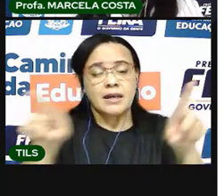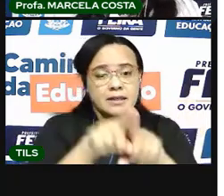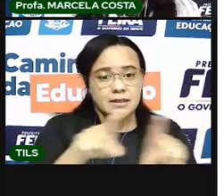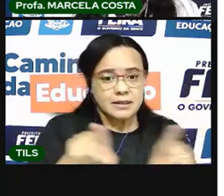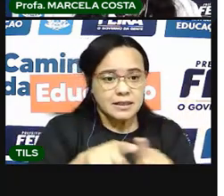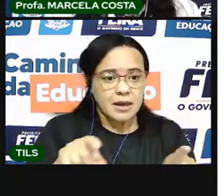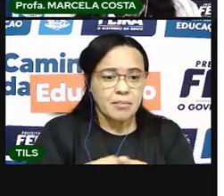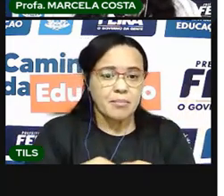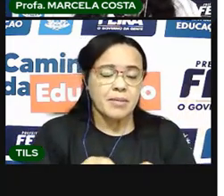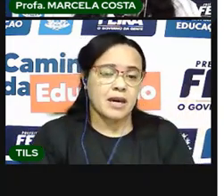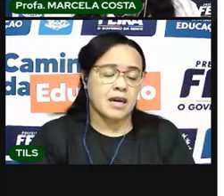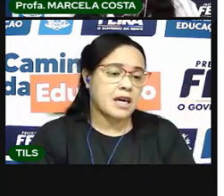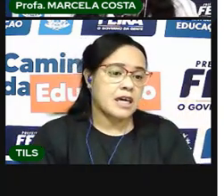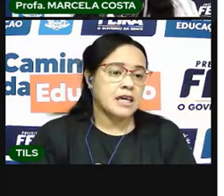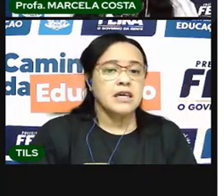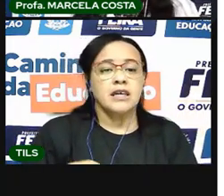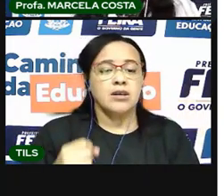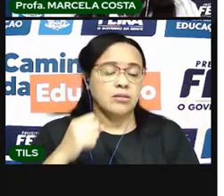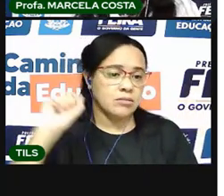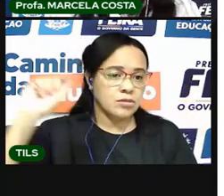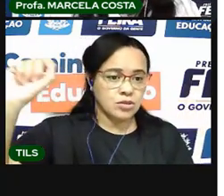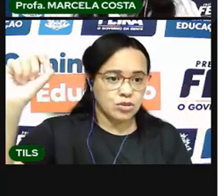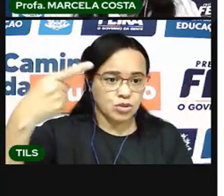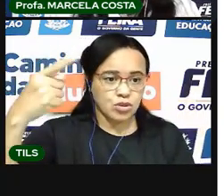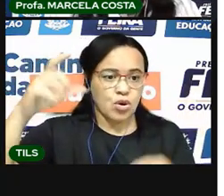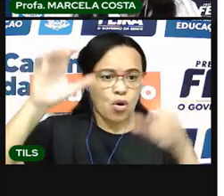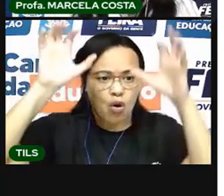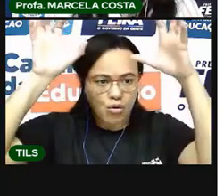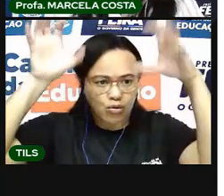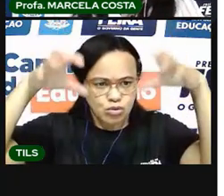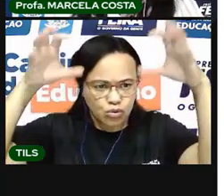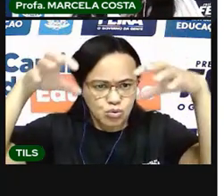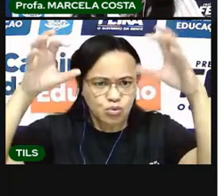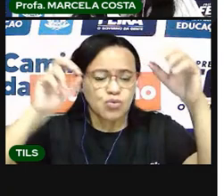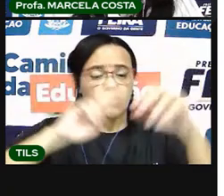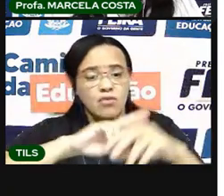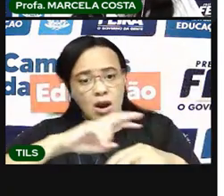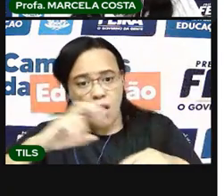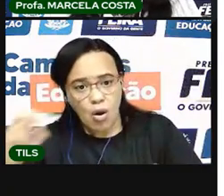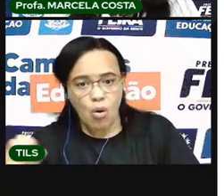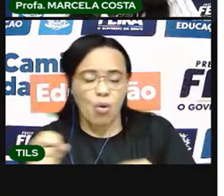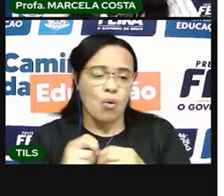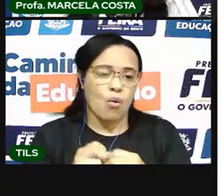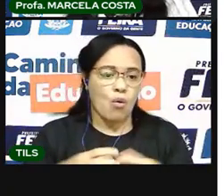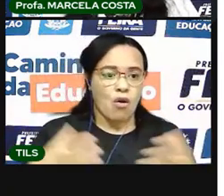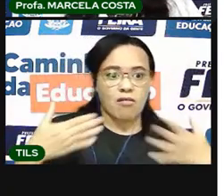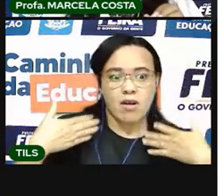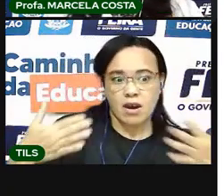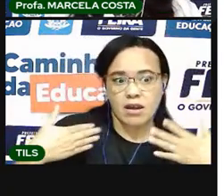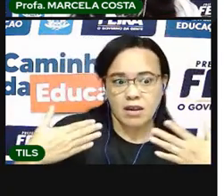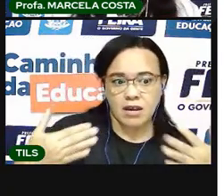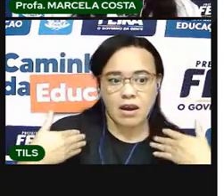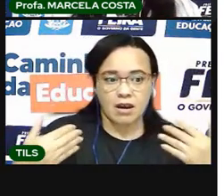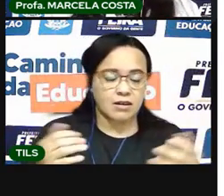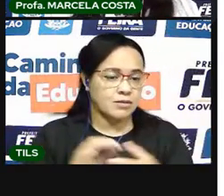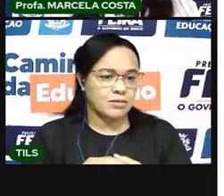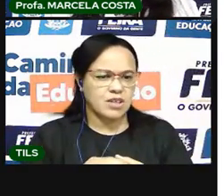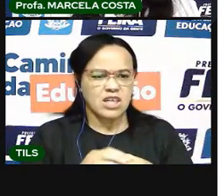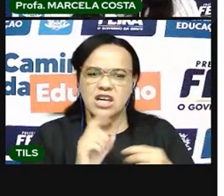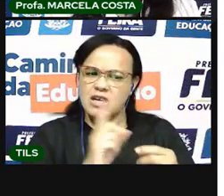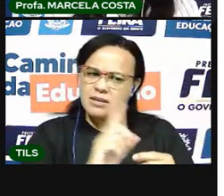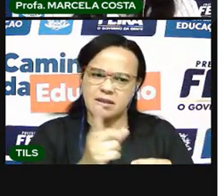com os fenômenos naturais. É assim que eles organizam o tempo. Não é separadinho por dia,